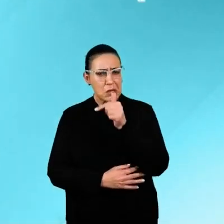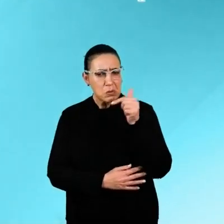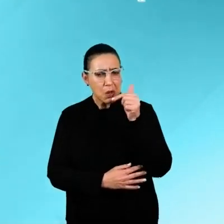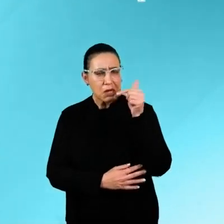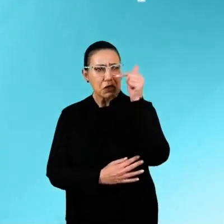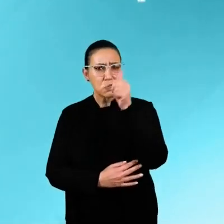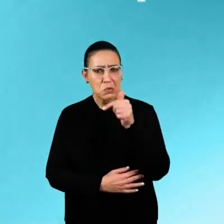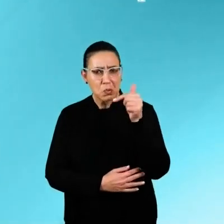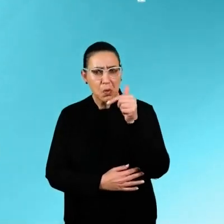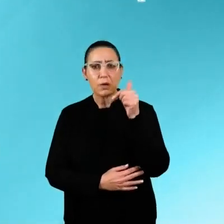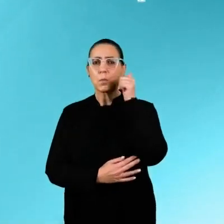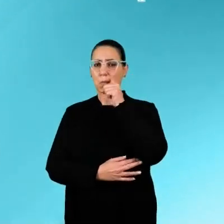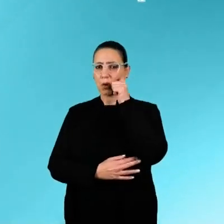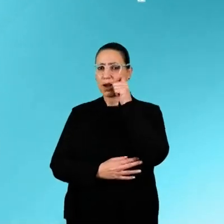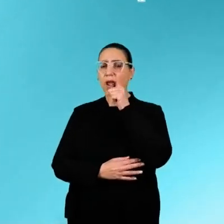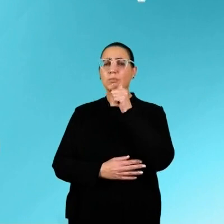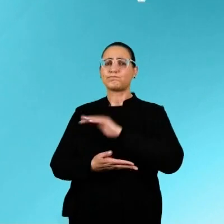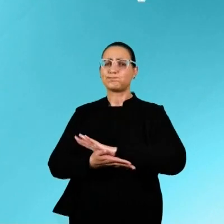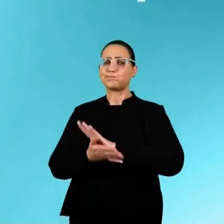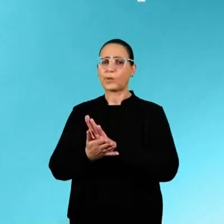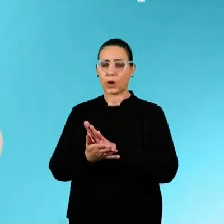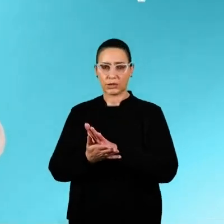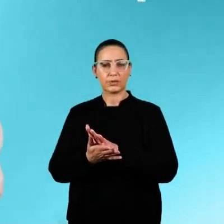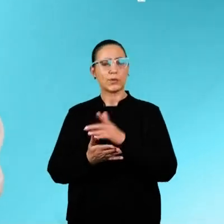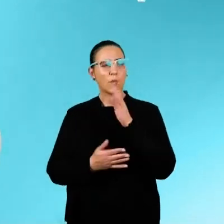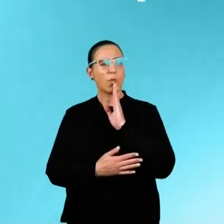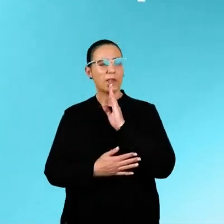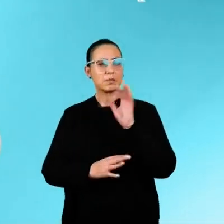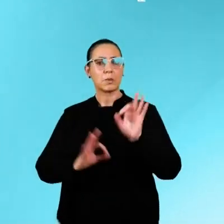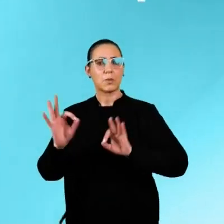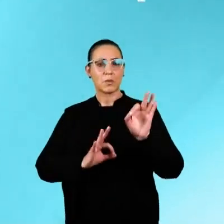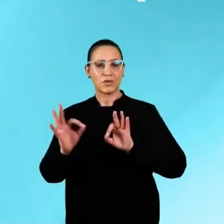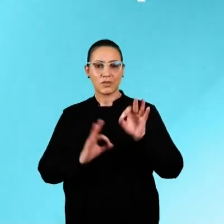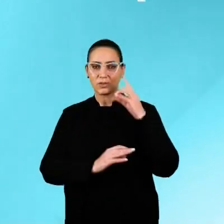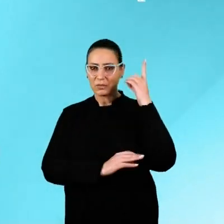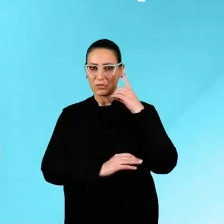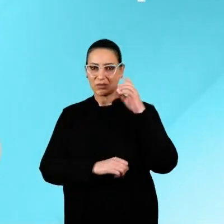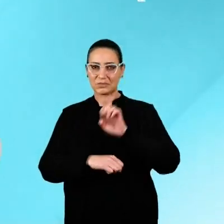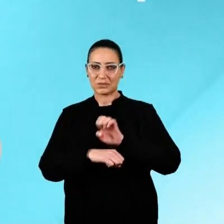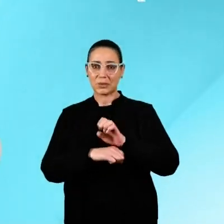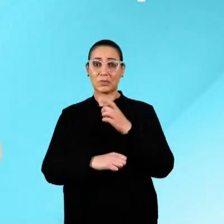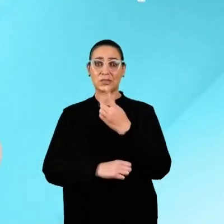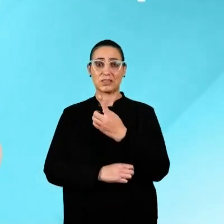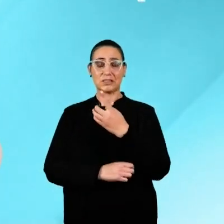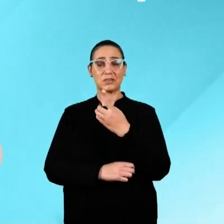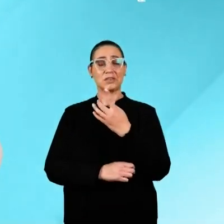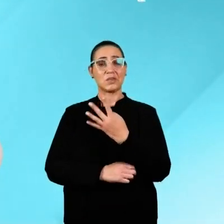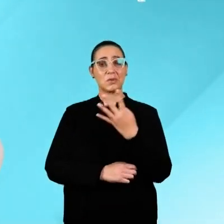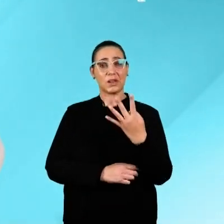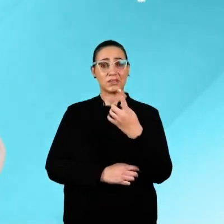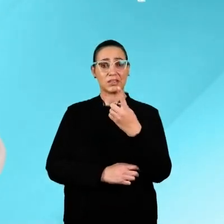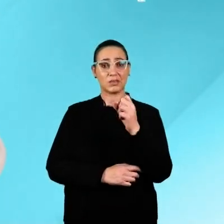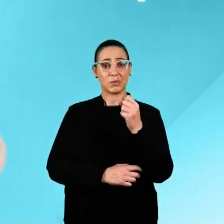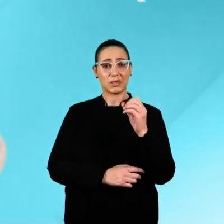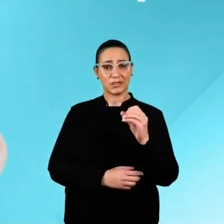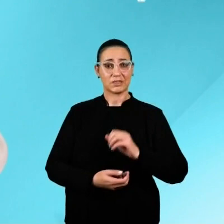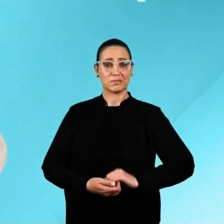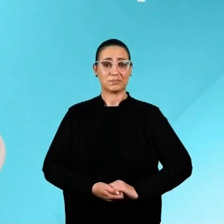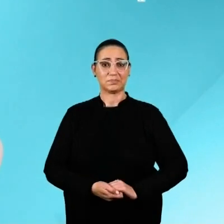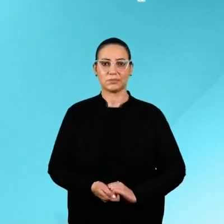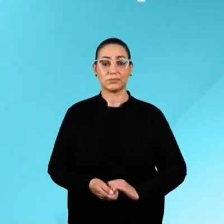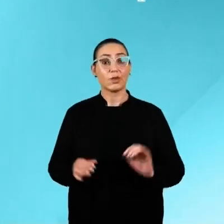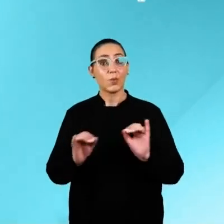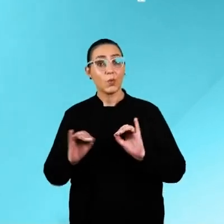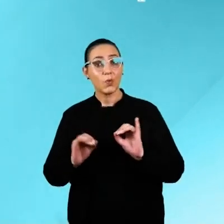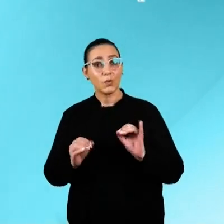No Brasil, a cada sete horas, uma mulher é assassinada. Chega, conheça meus projetos. Vote para deputado estadual Bárbara Pena, 44,